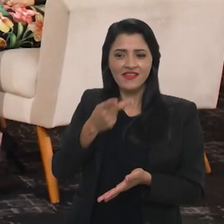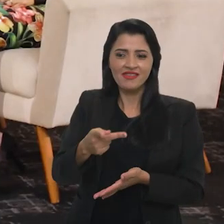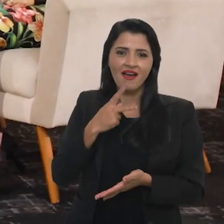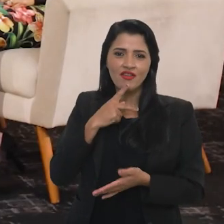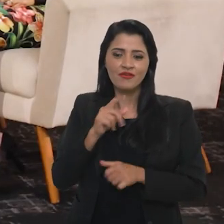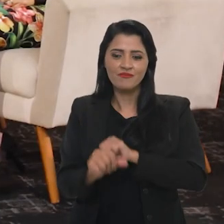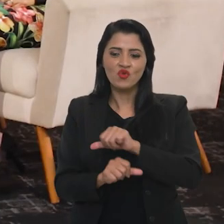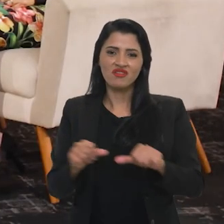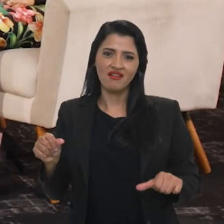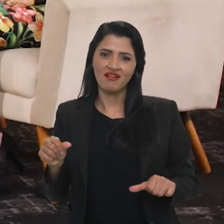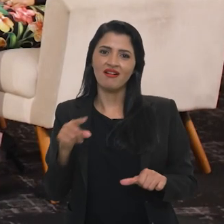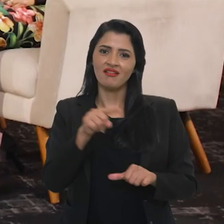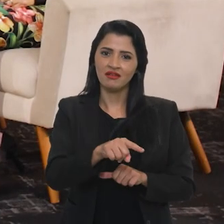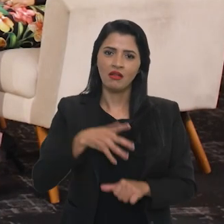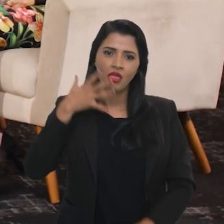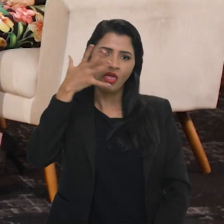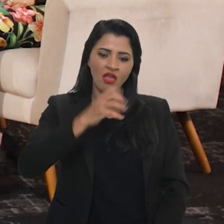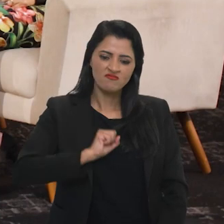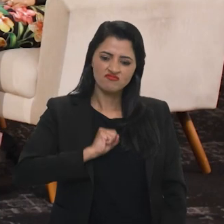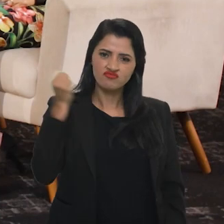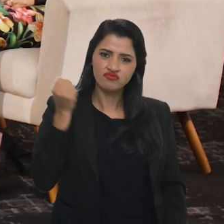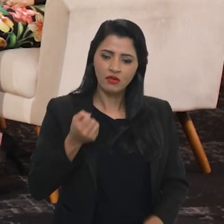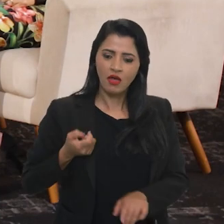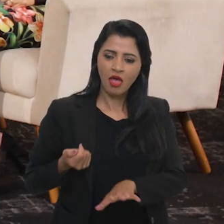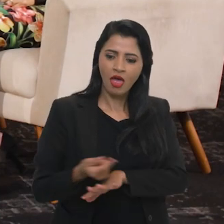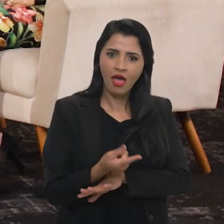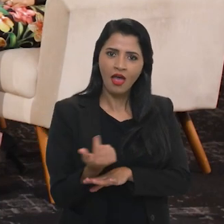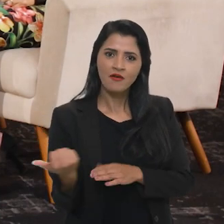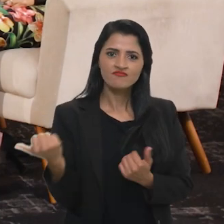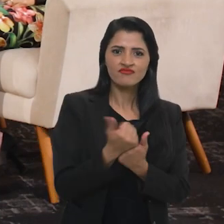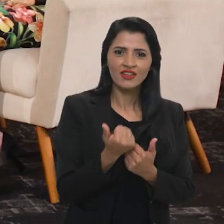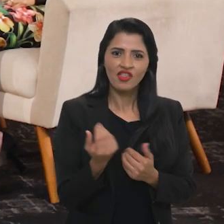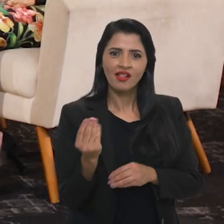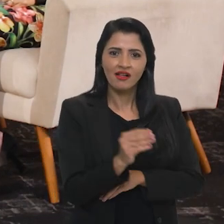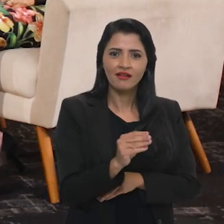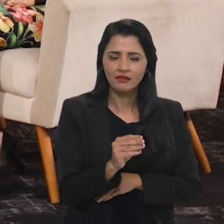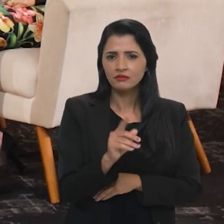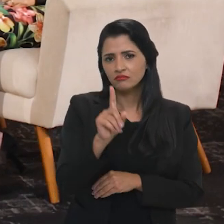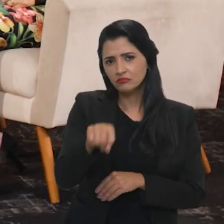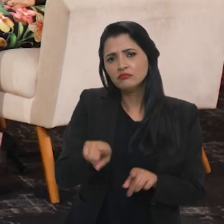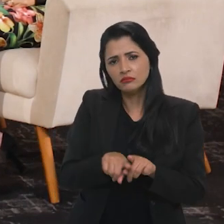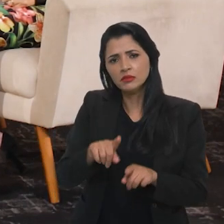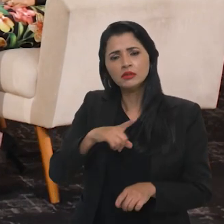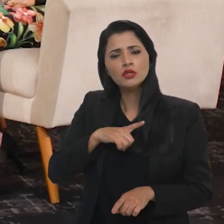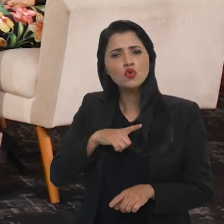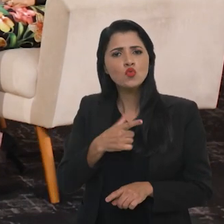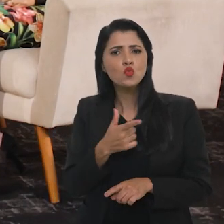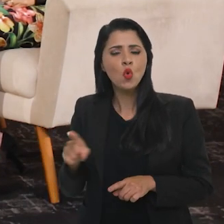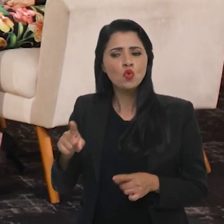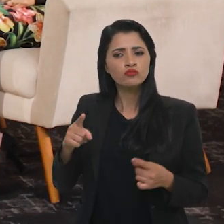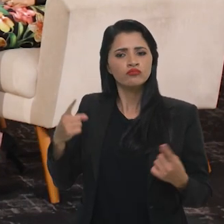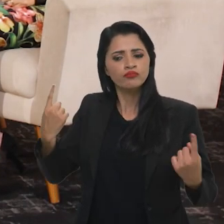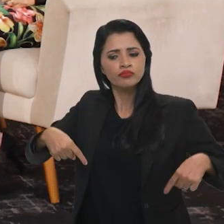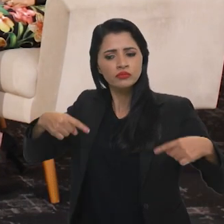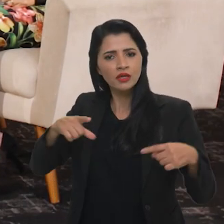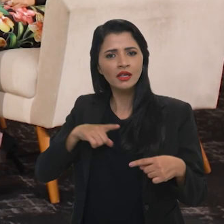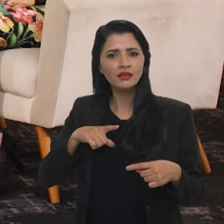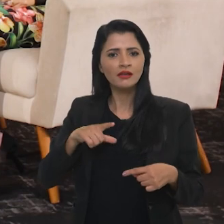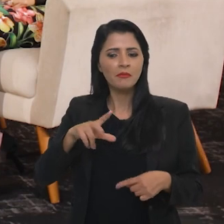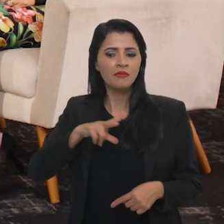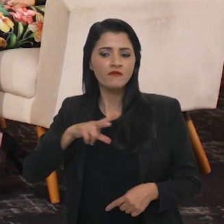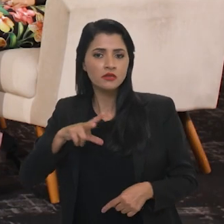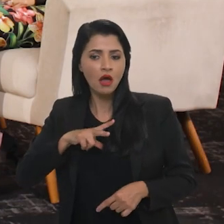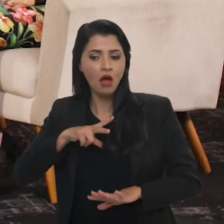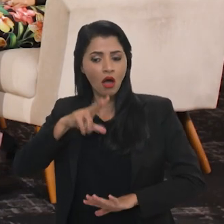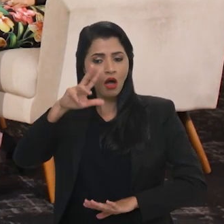Verdades são desconstruídas e discursos de ódio e fake news são colocadas no lugar. Tem também essa disputa entre